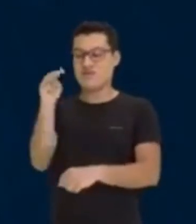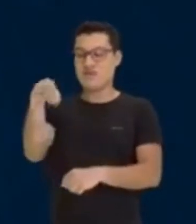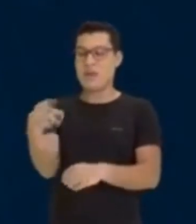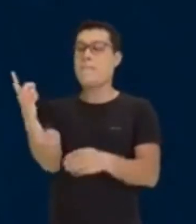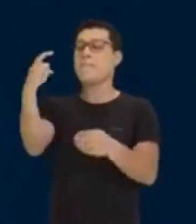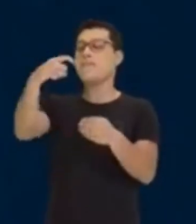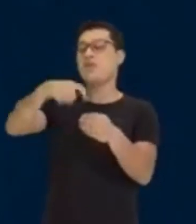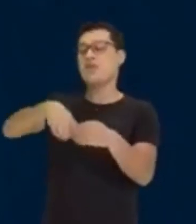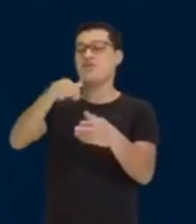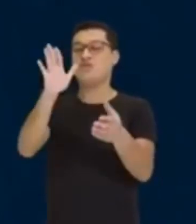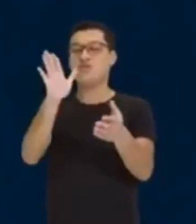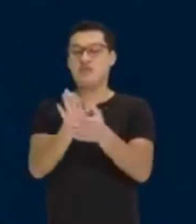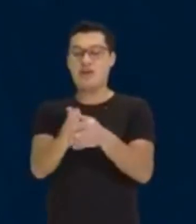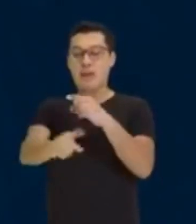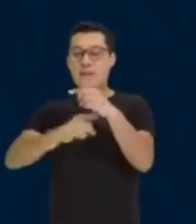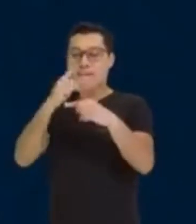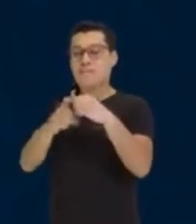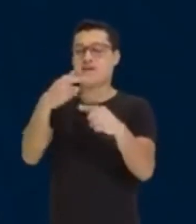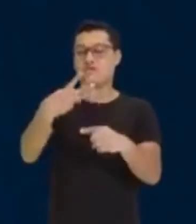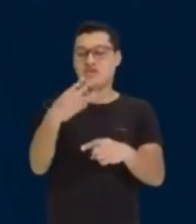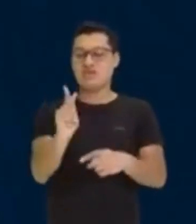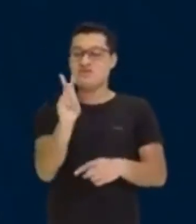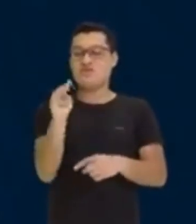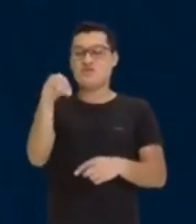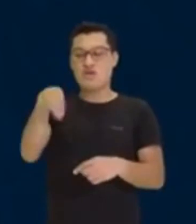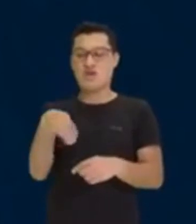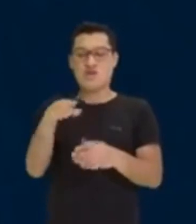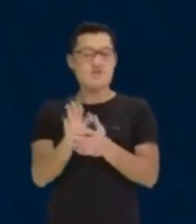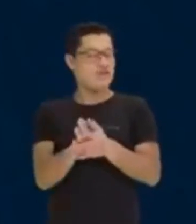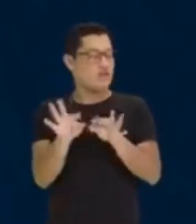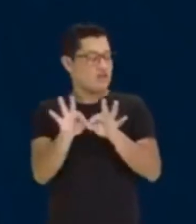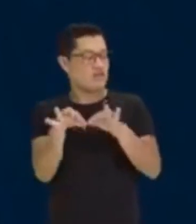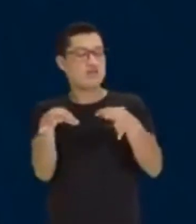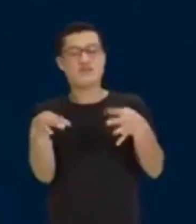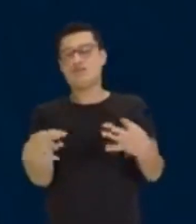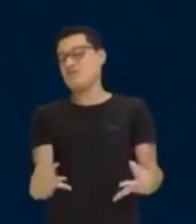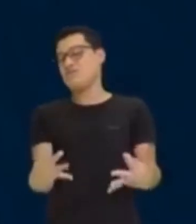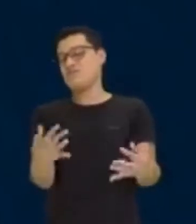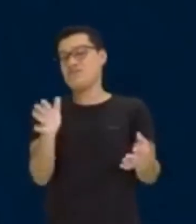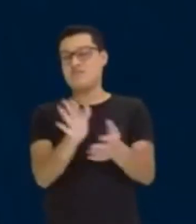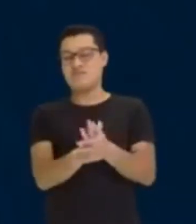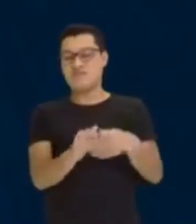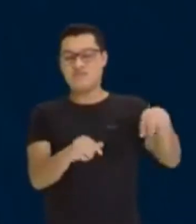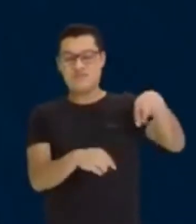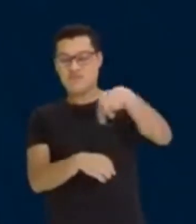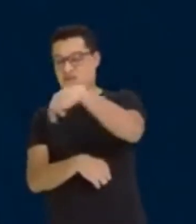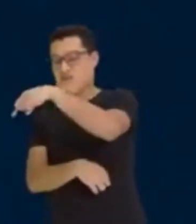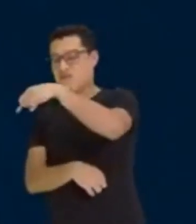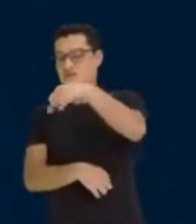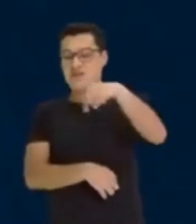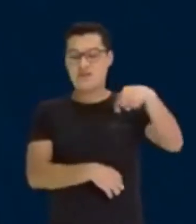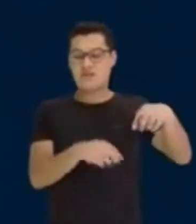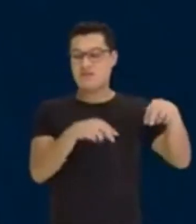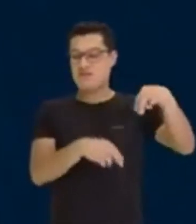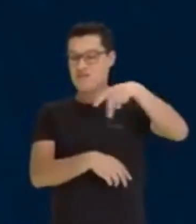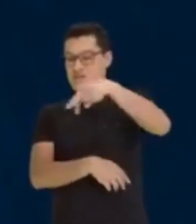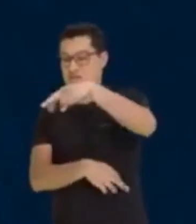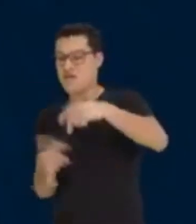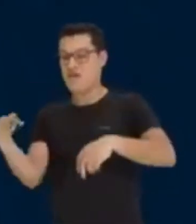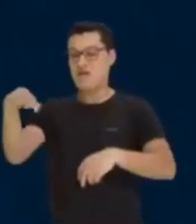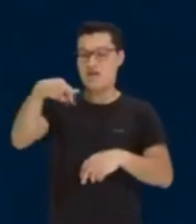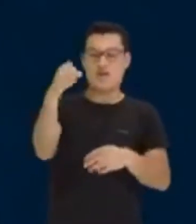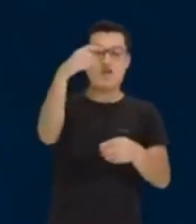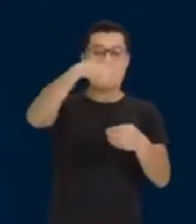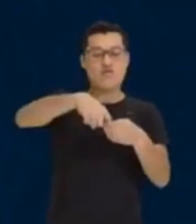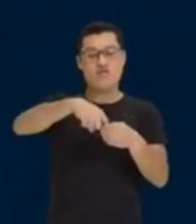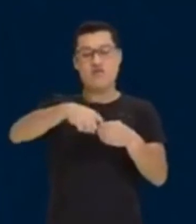mais 3 quilômetros. É simples agora, né? Ida e volta, se a ida é 3, se ele volta